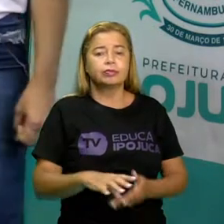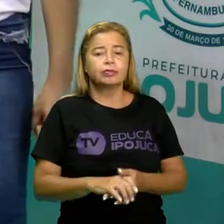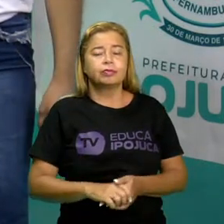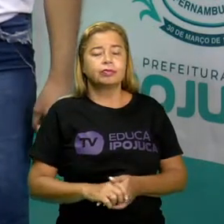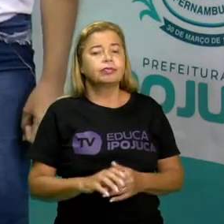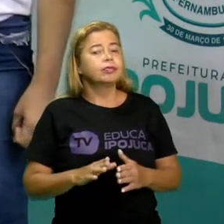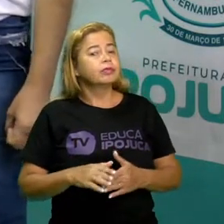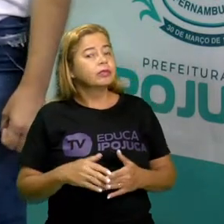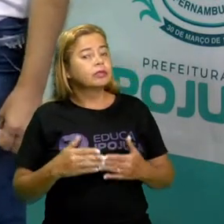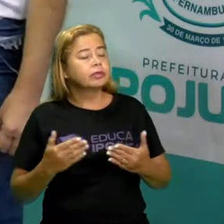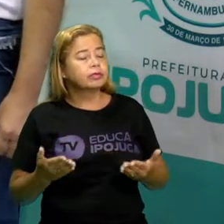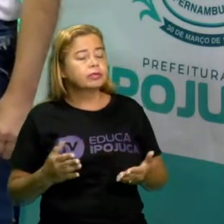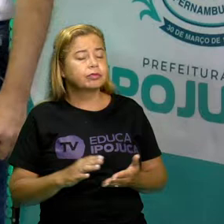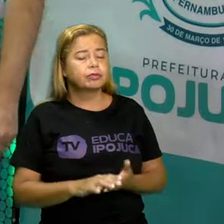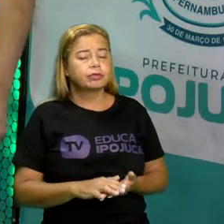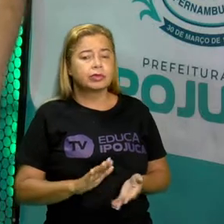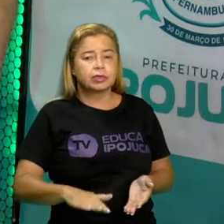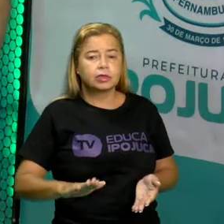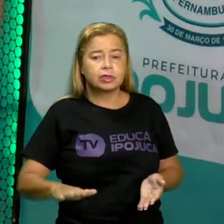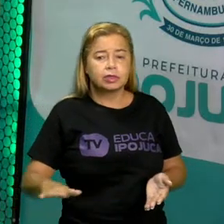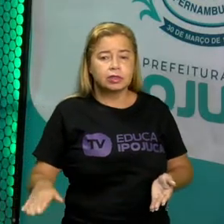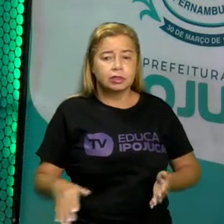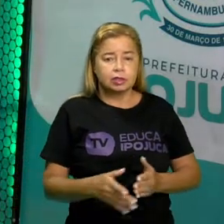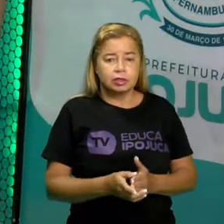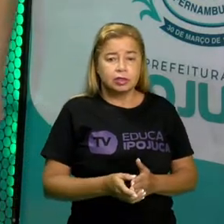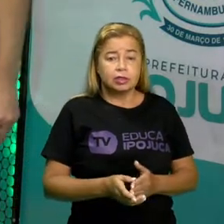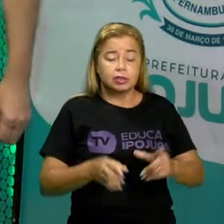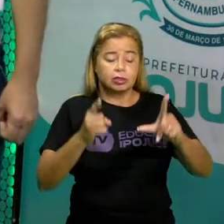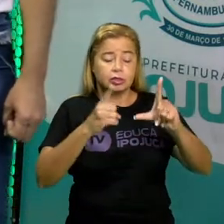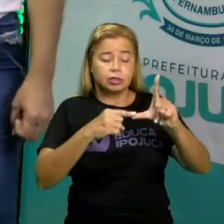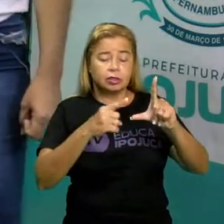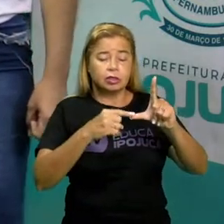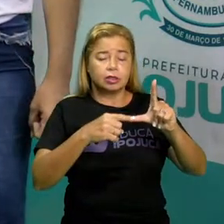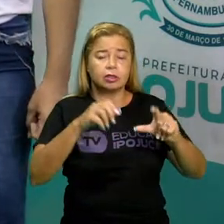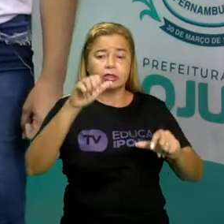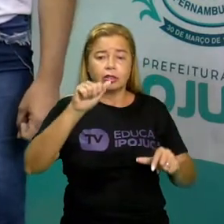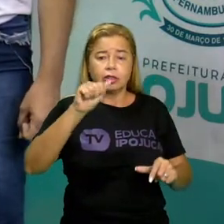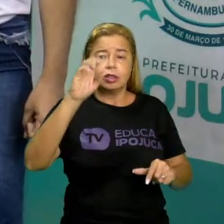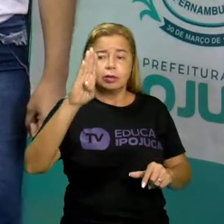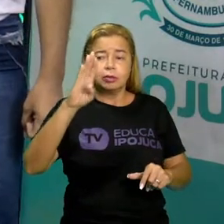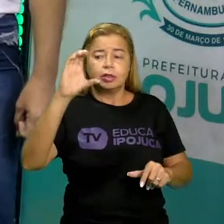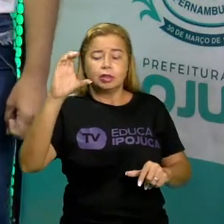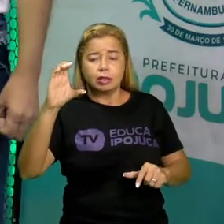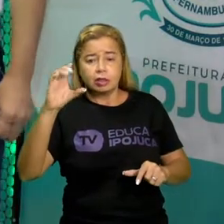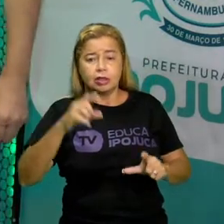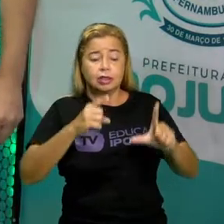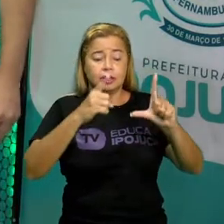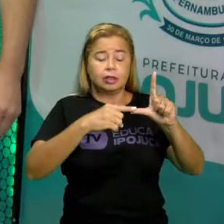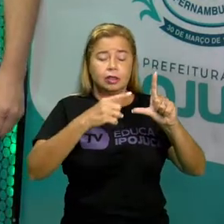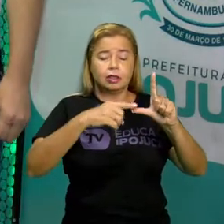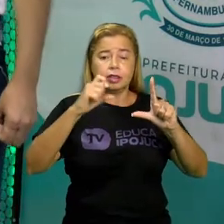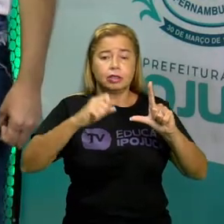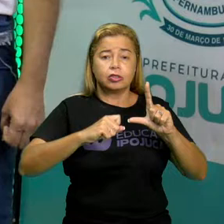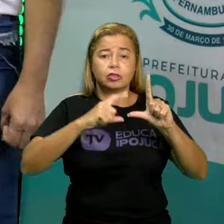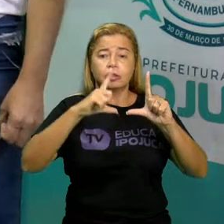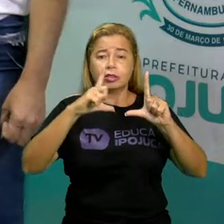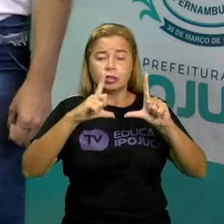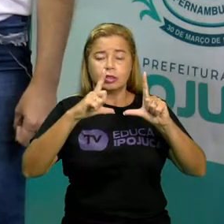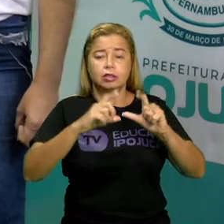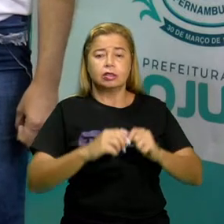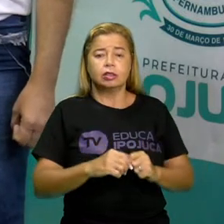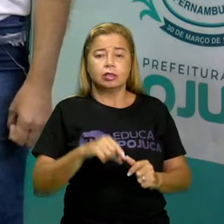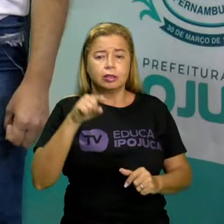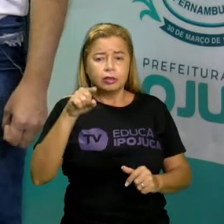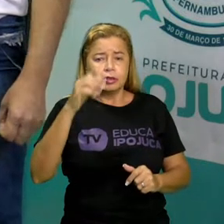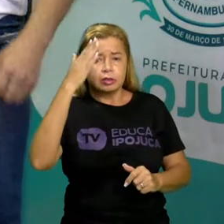Então, crianças, aqui estão as letras do alfabeto em forma maiúsculas. Vocês lembram